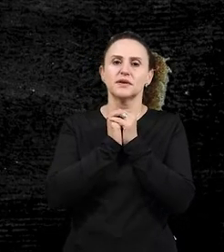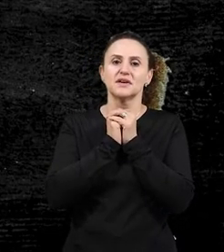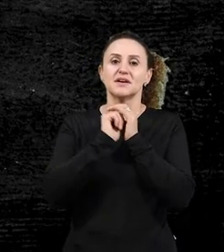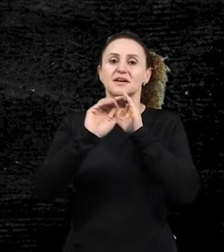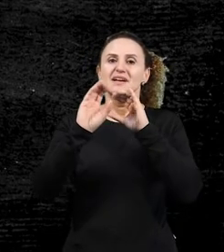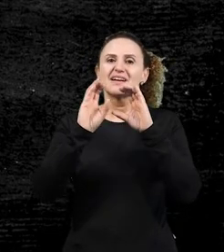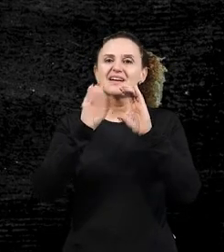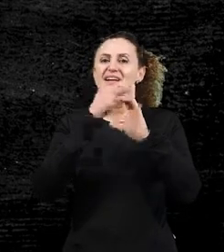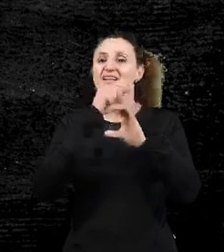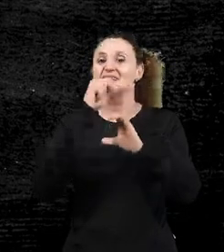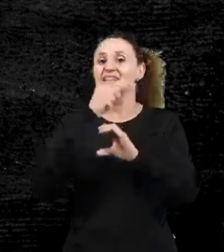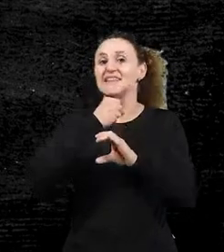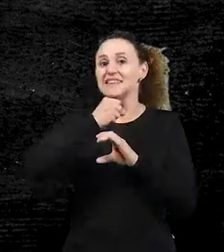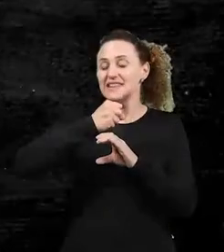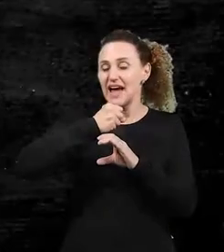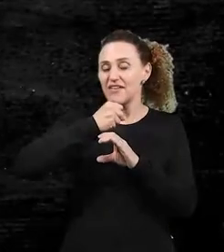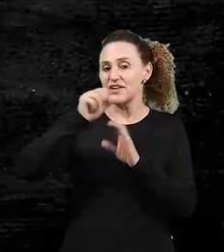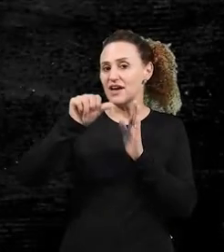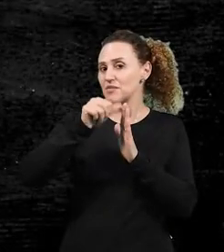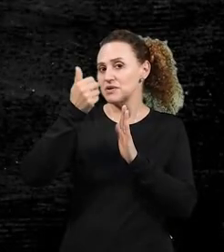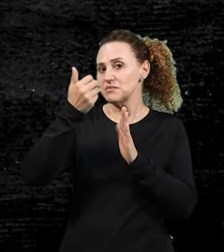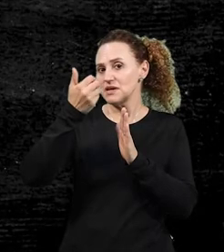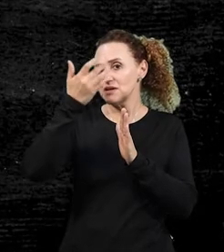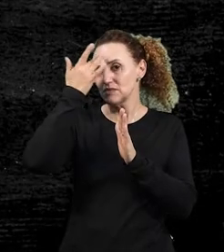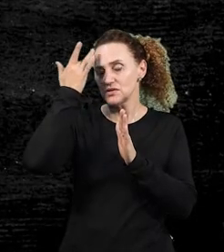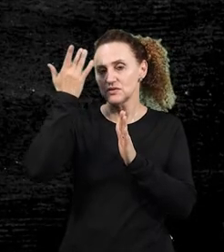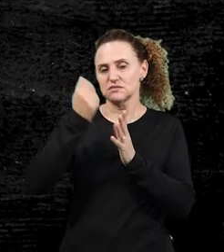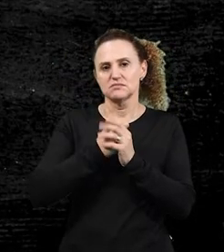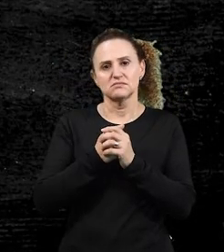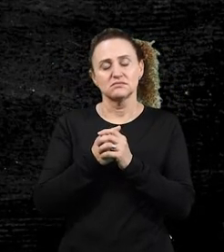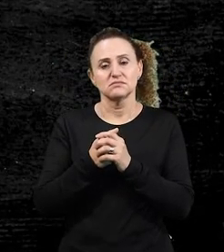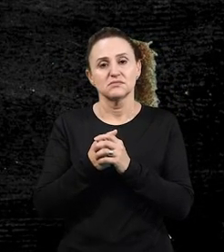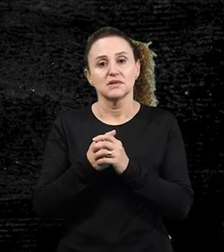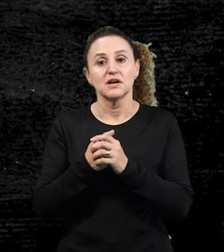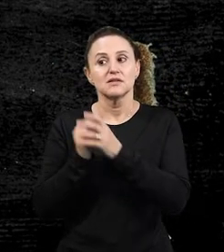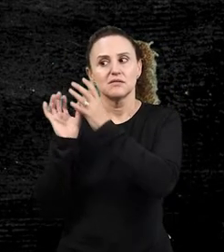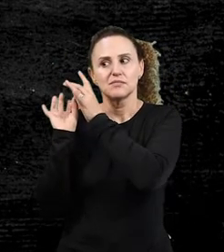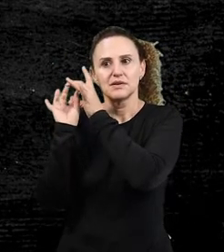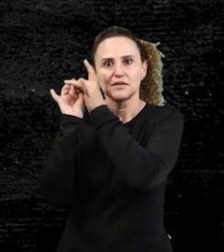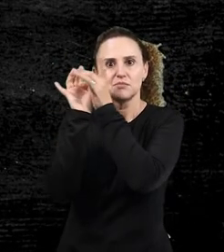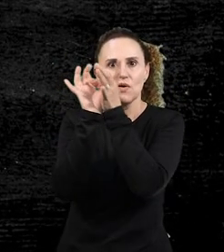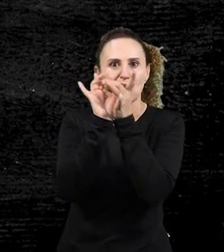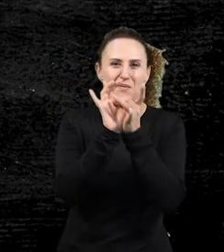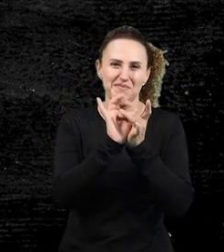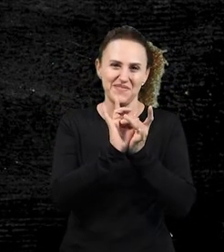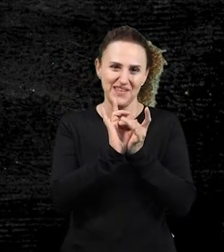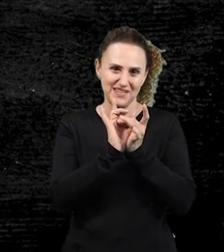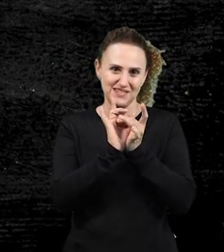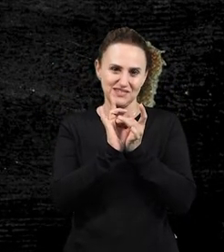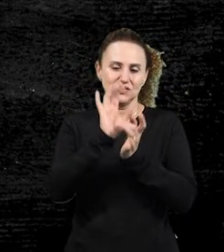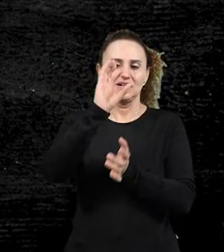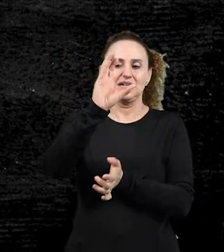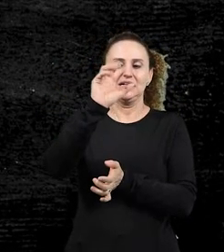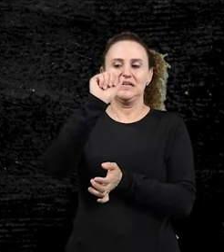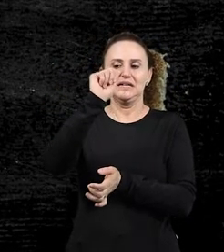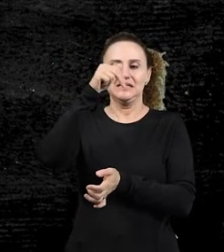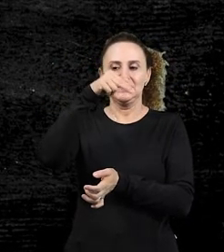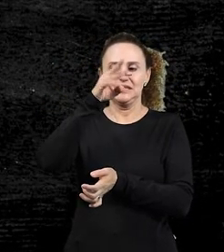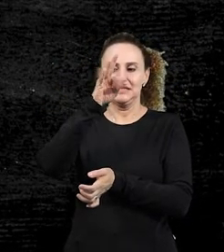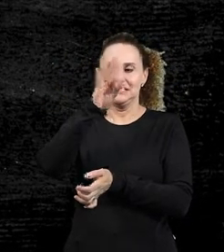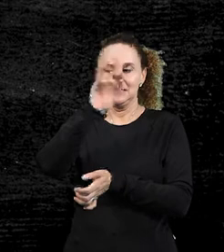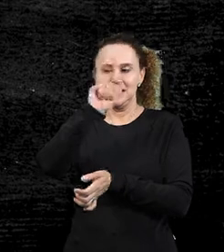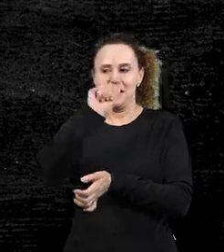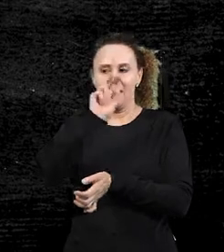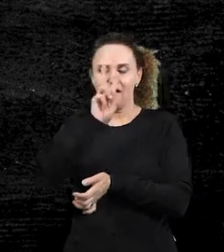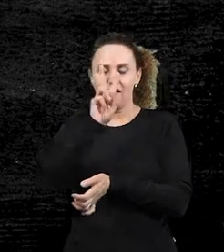cantava é primeira pessoa ou terceira pessoa? No contexto. Por isso que a gente fala sempre não